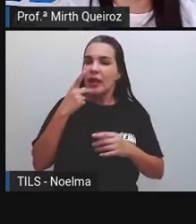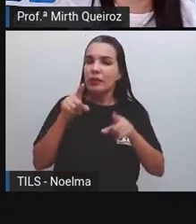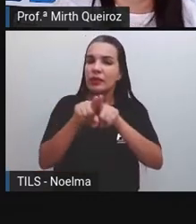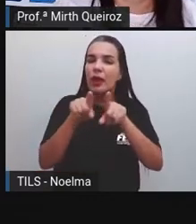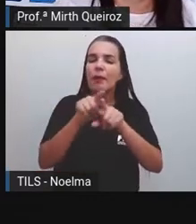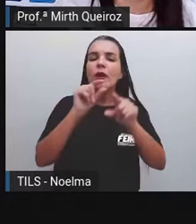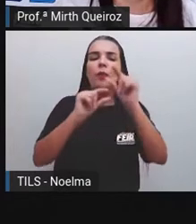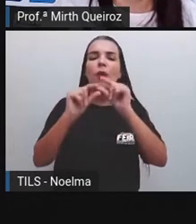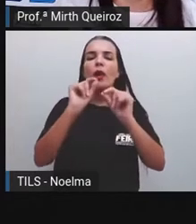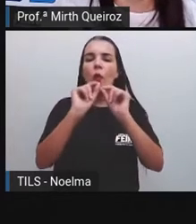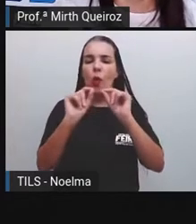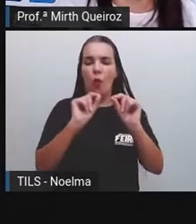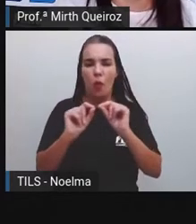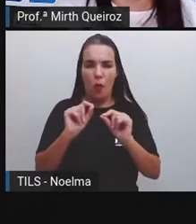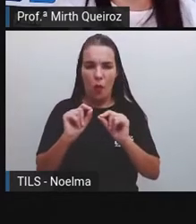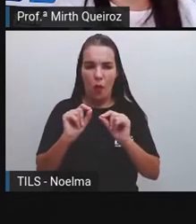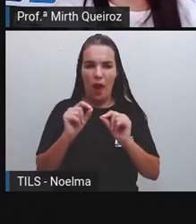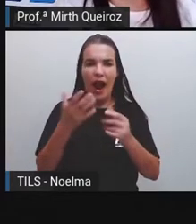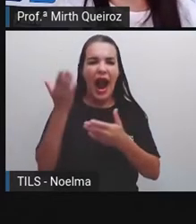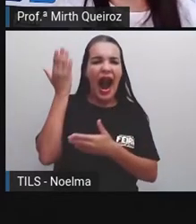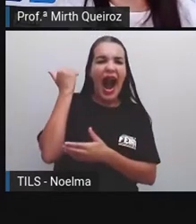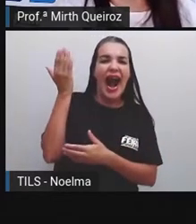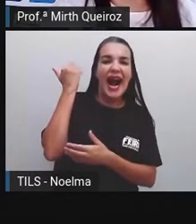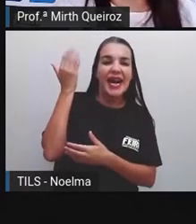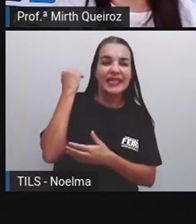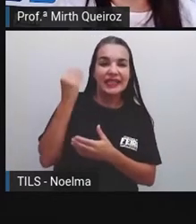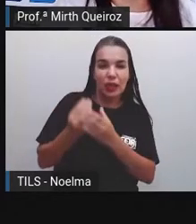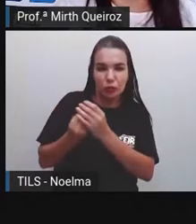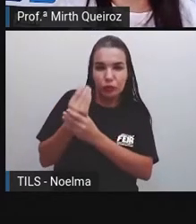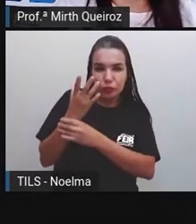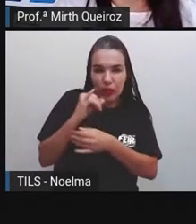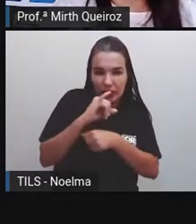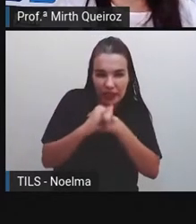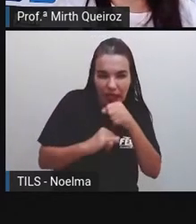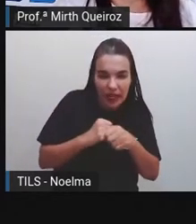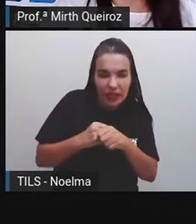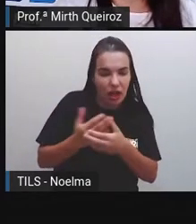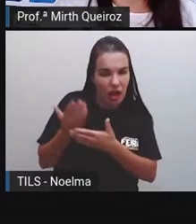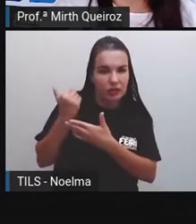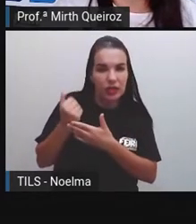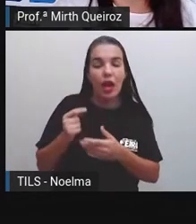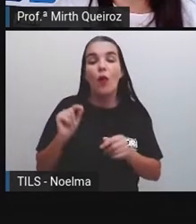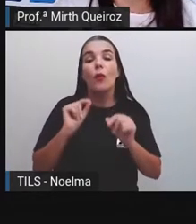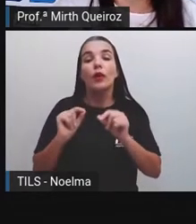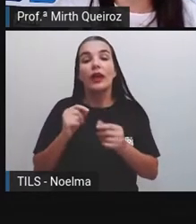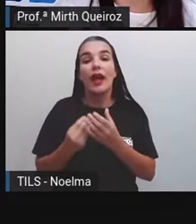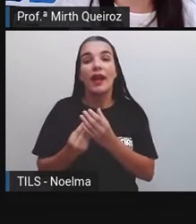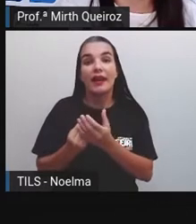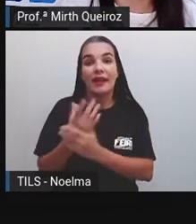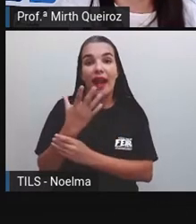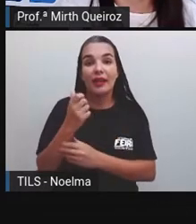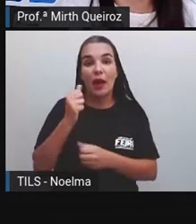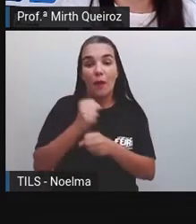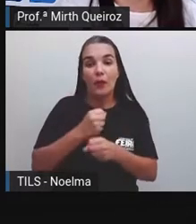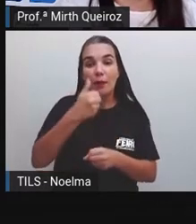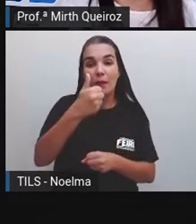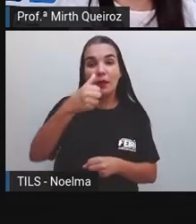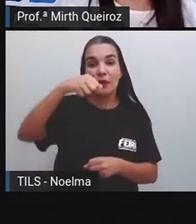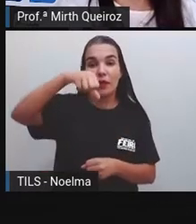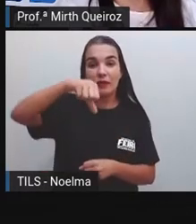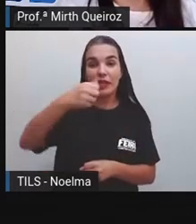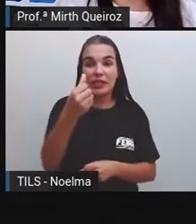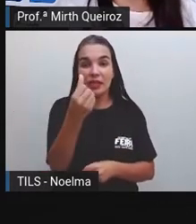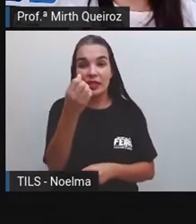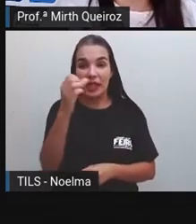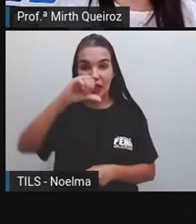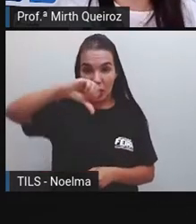sobre isso E antes do surgimento da internet Foi criada em 1969 nos Estados Unidos E